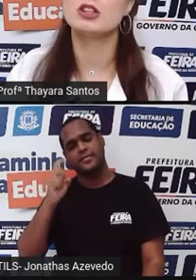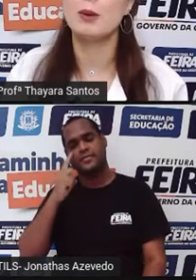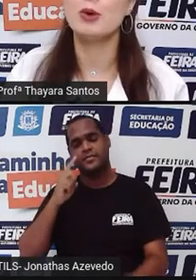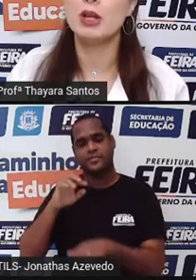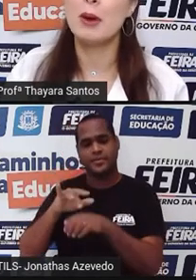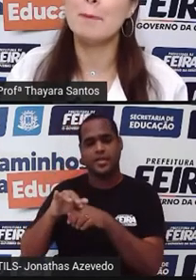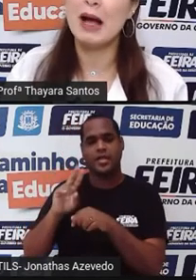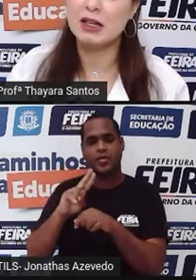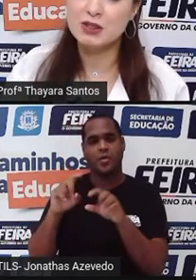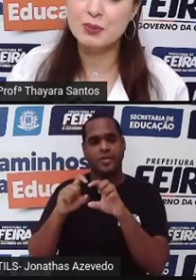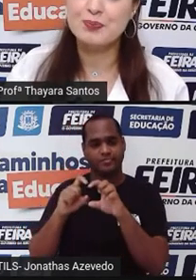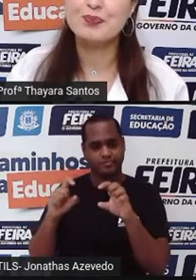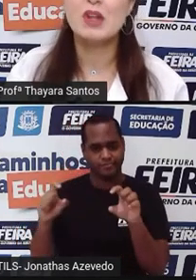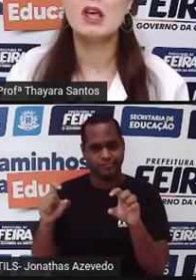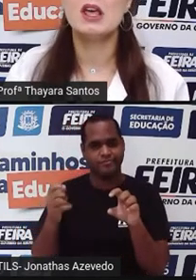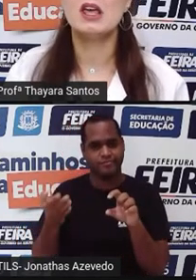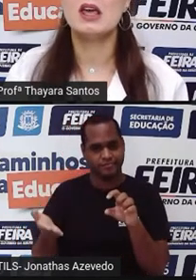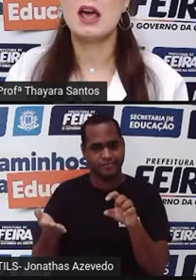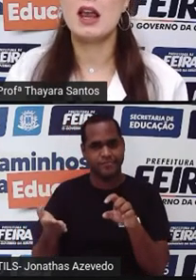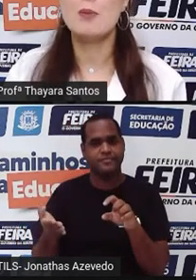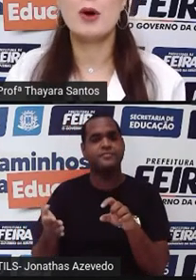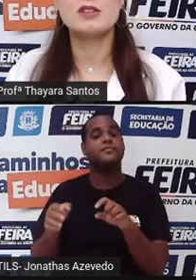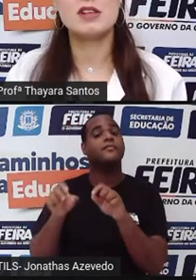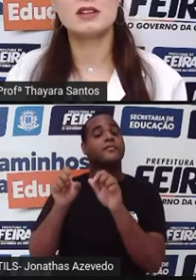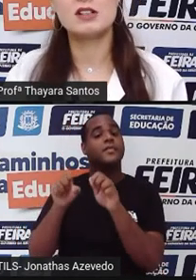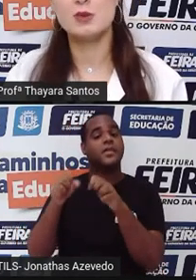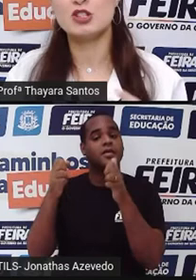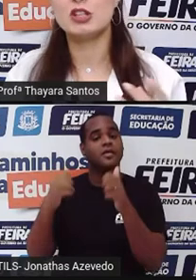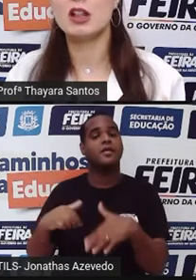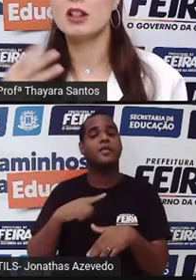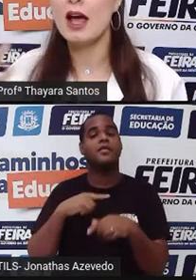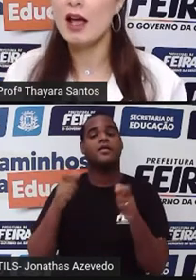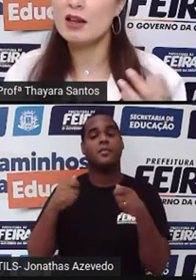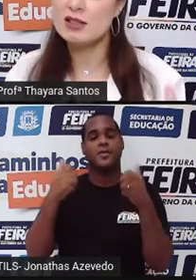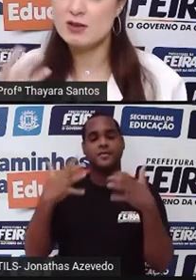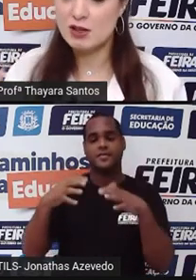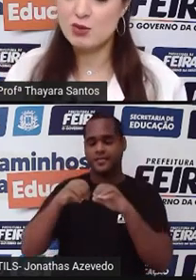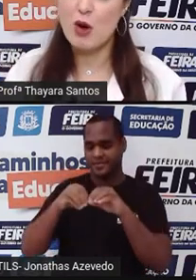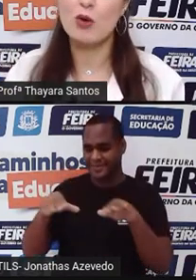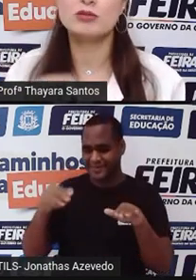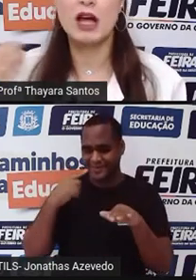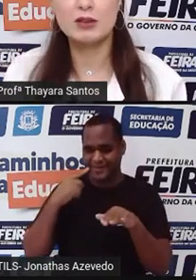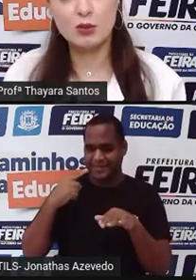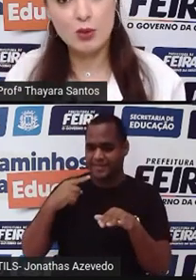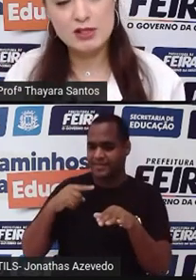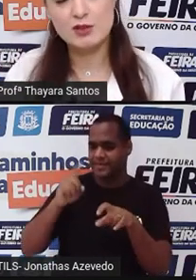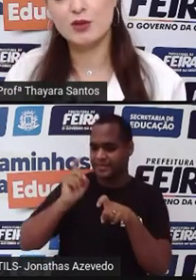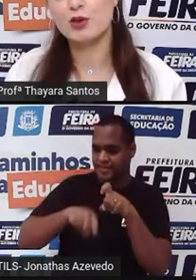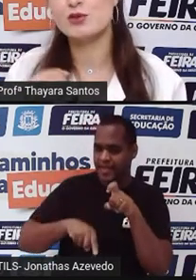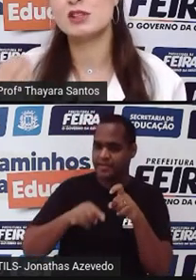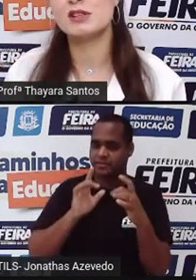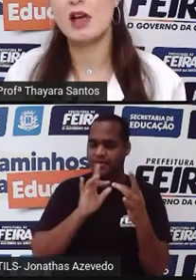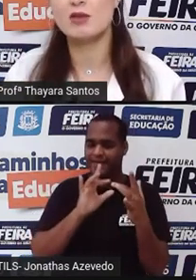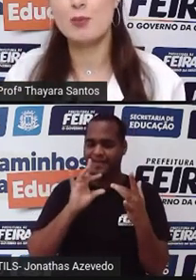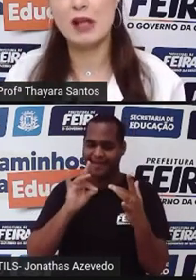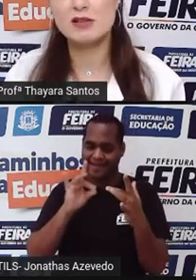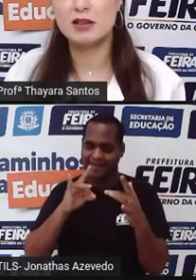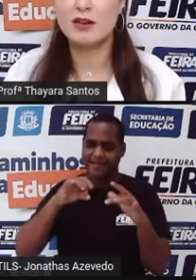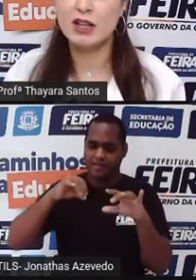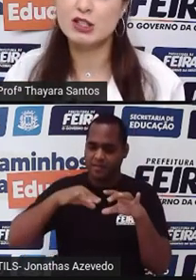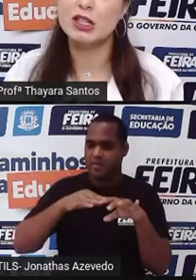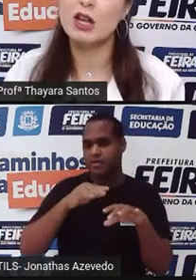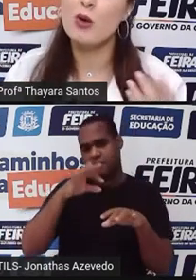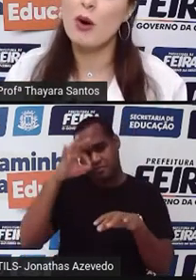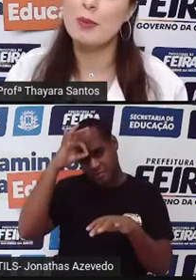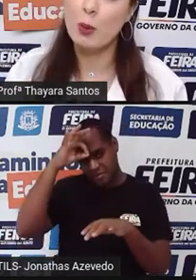é chamada de treponema pálido, e ela pode ser transmitida na relação sexual, contato com esses fluidos que saem do pênis